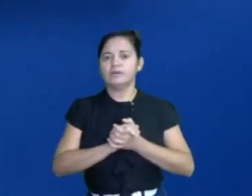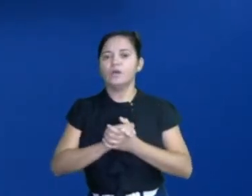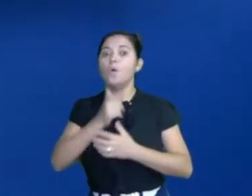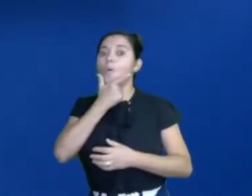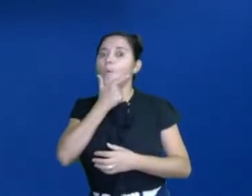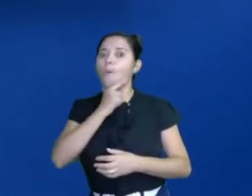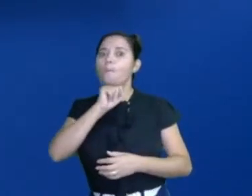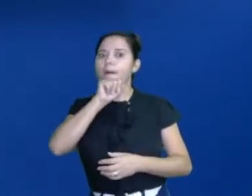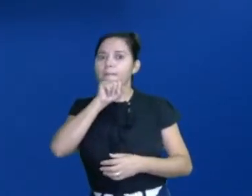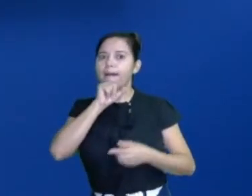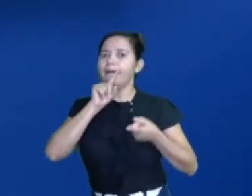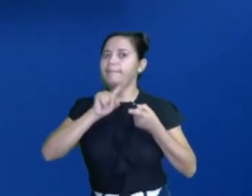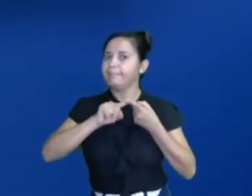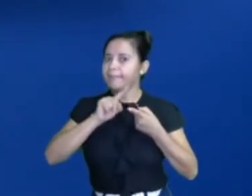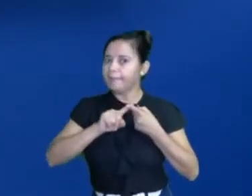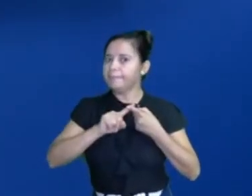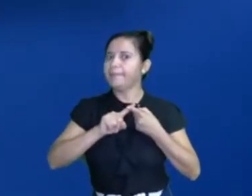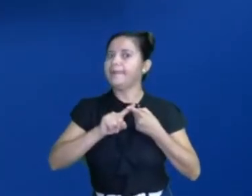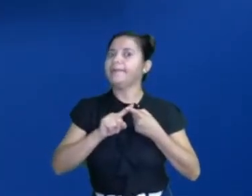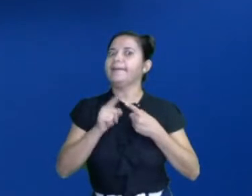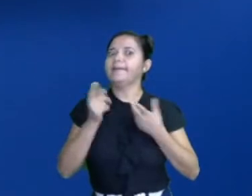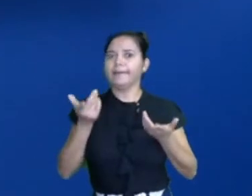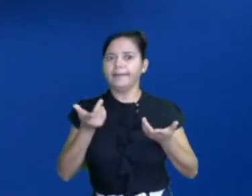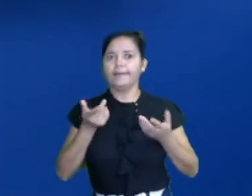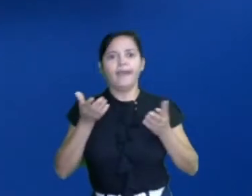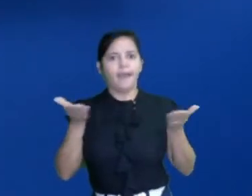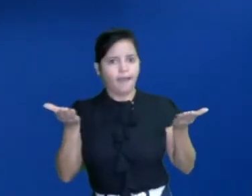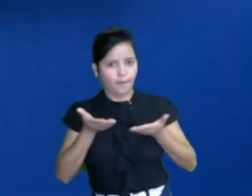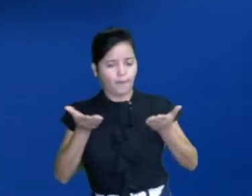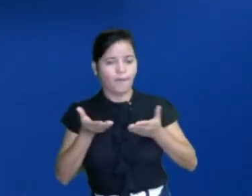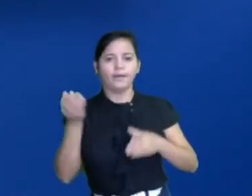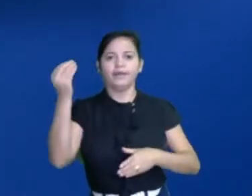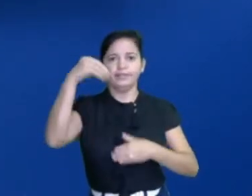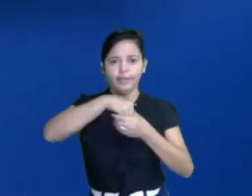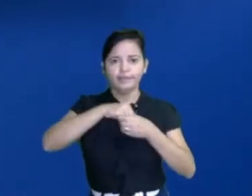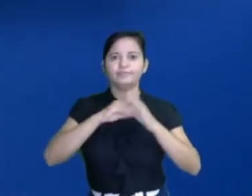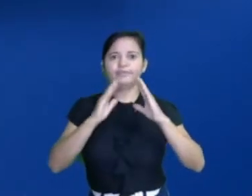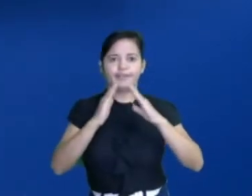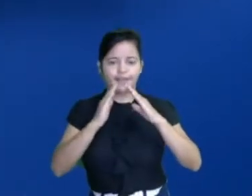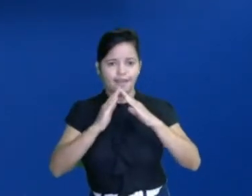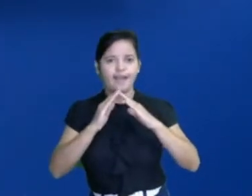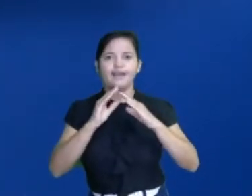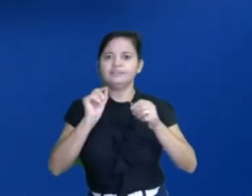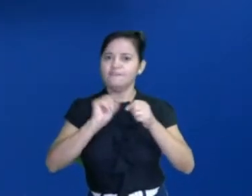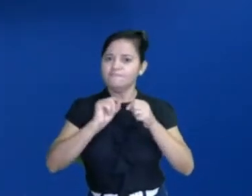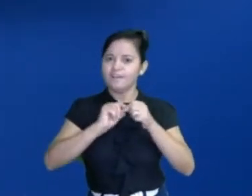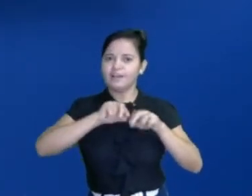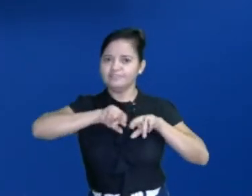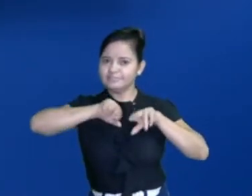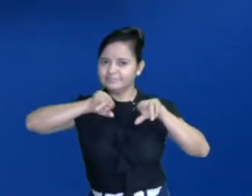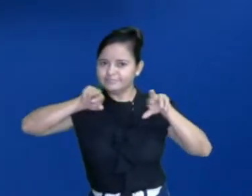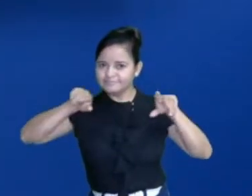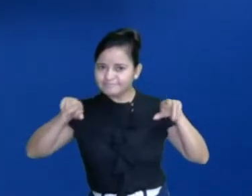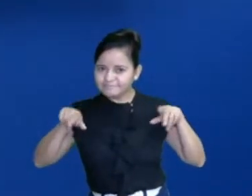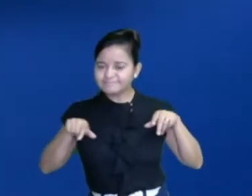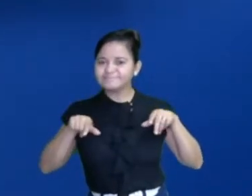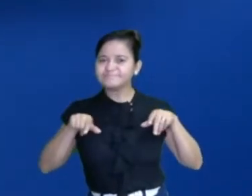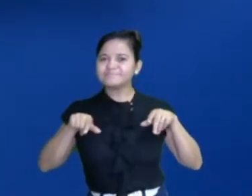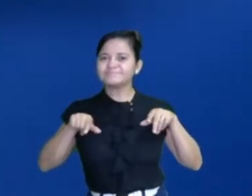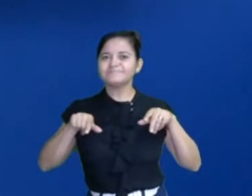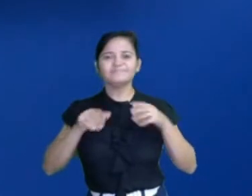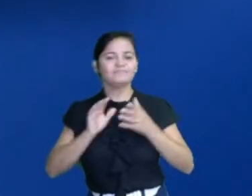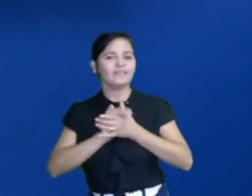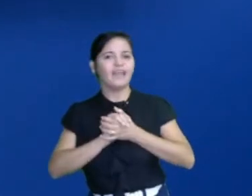assumiram o compromisso de dentro de casa. Os papais não só trabalham fora, mas também trabalham dentro de